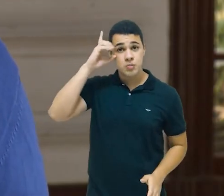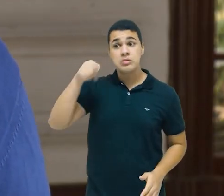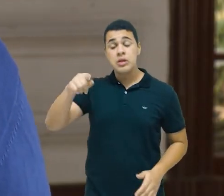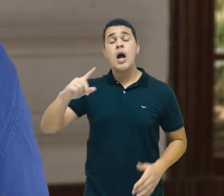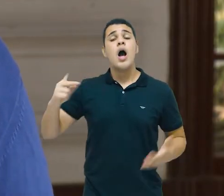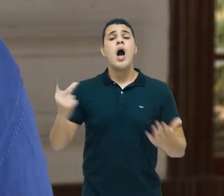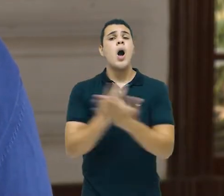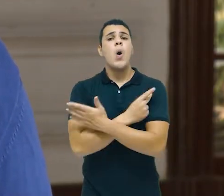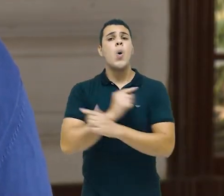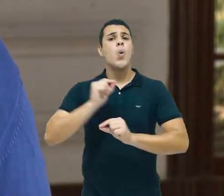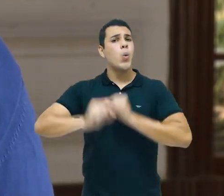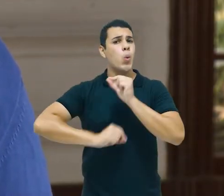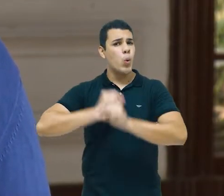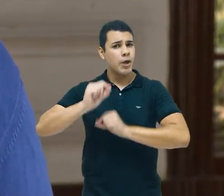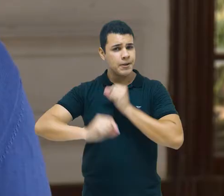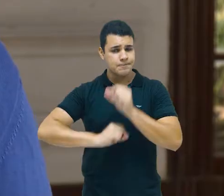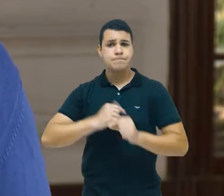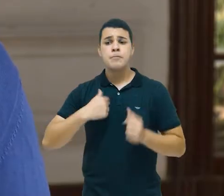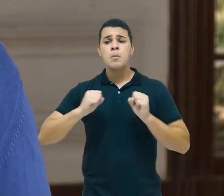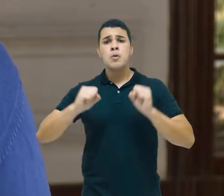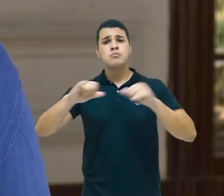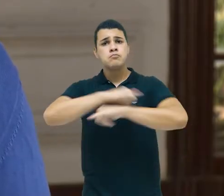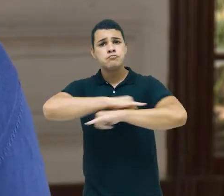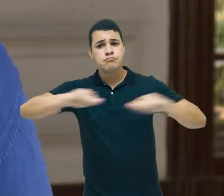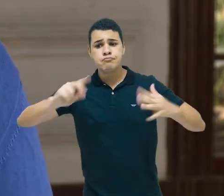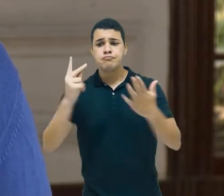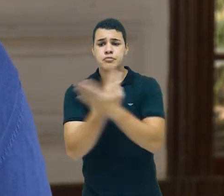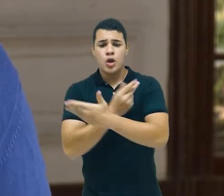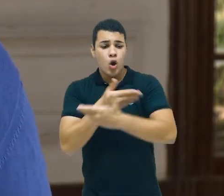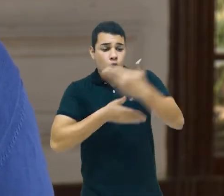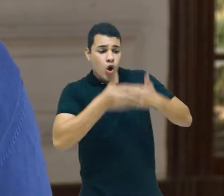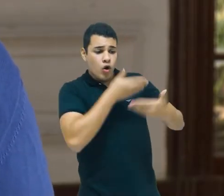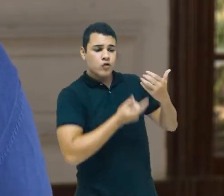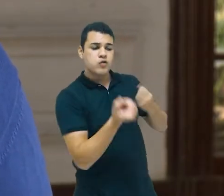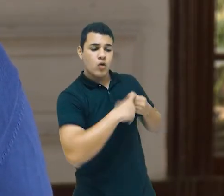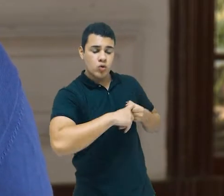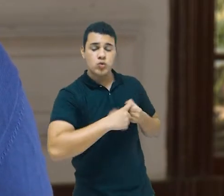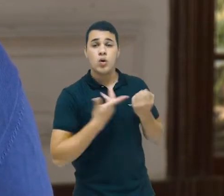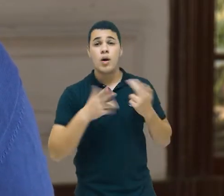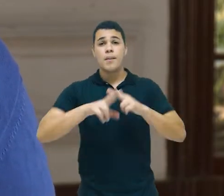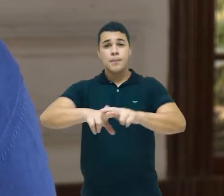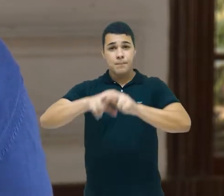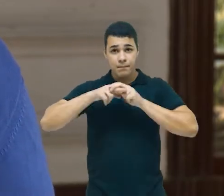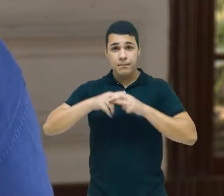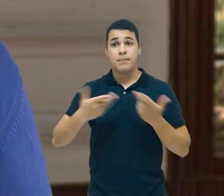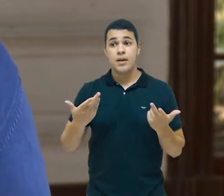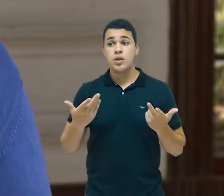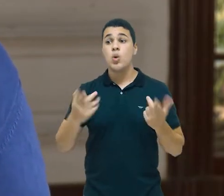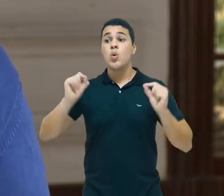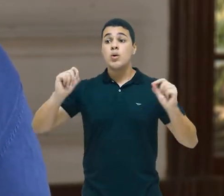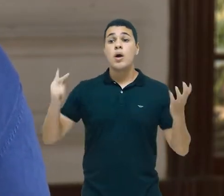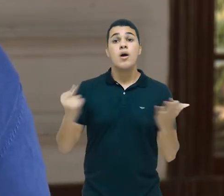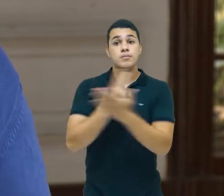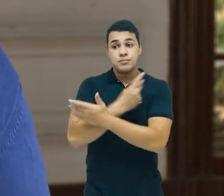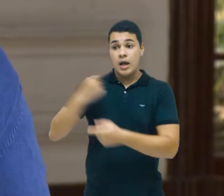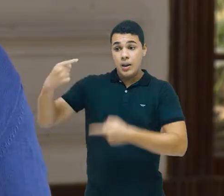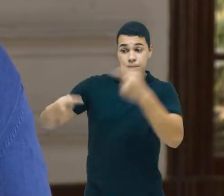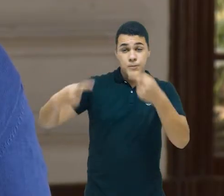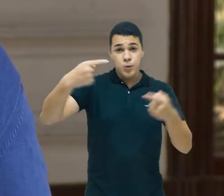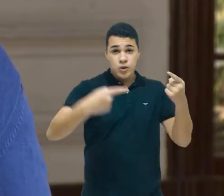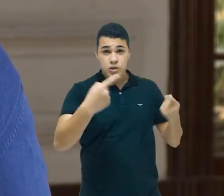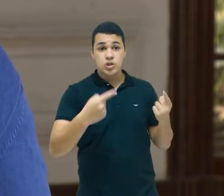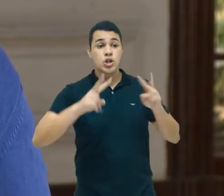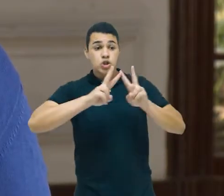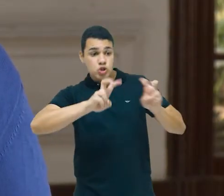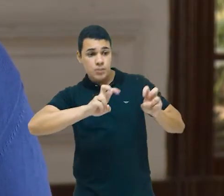diria, talvez um retrocesso muito grande em relação ao que são as políticas publicizantes